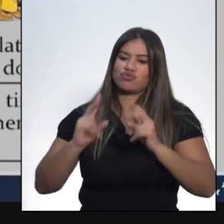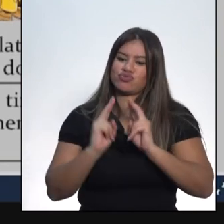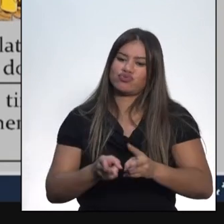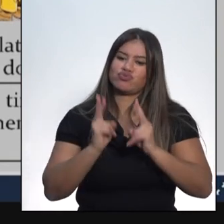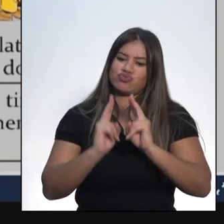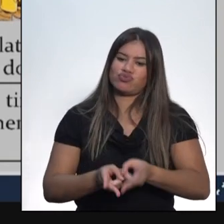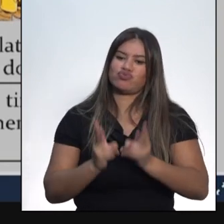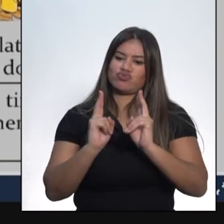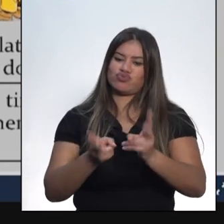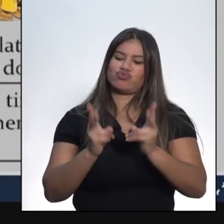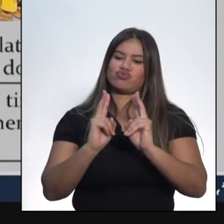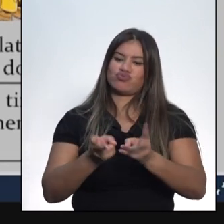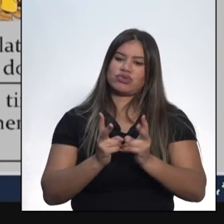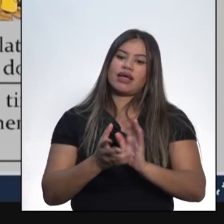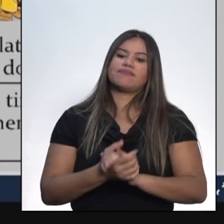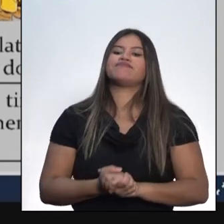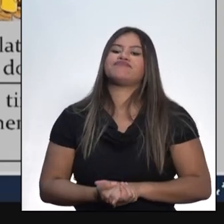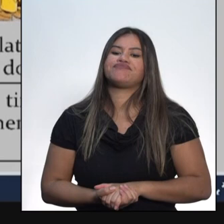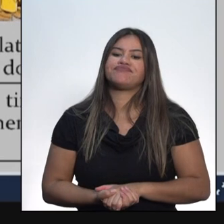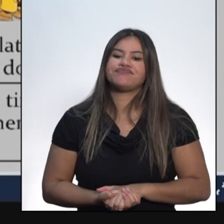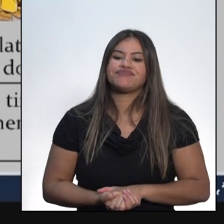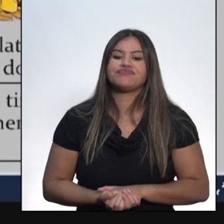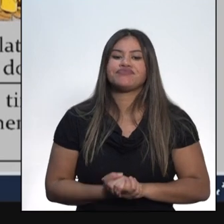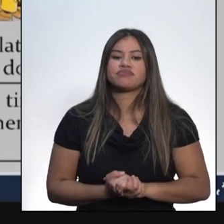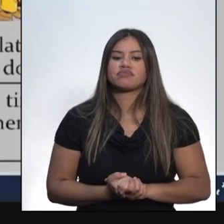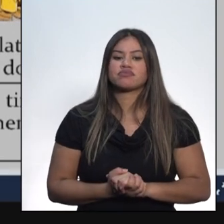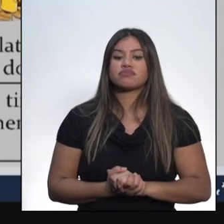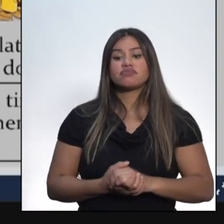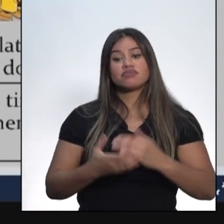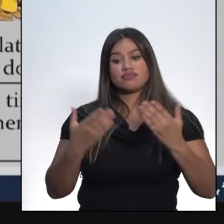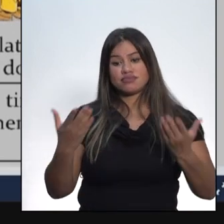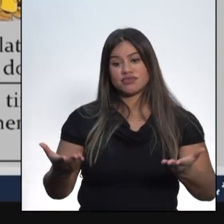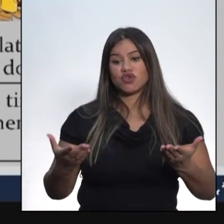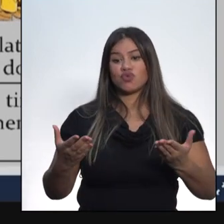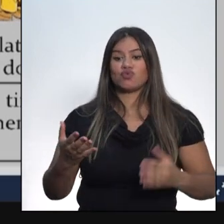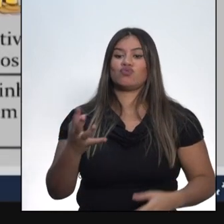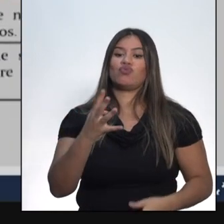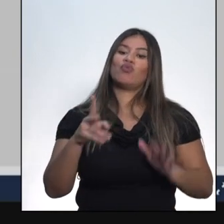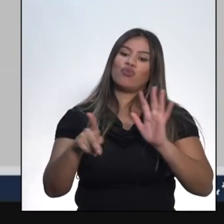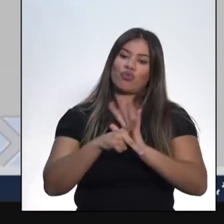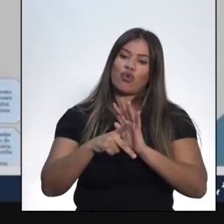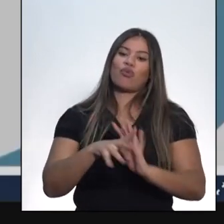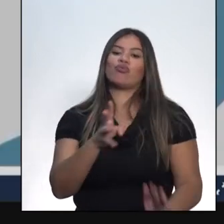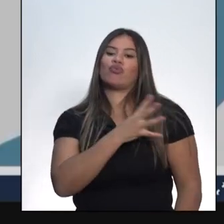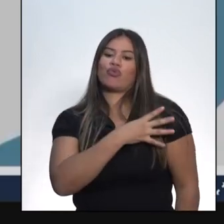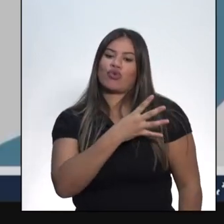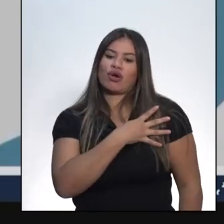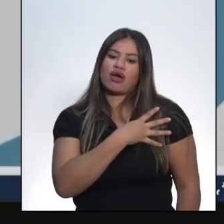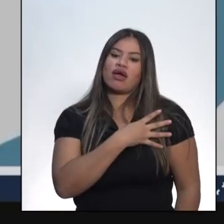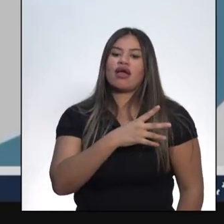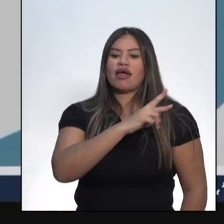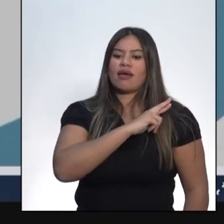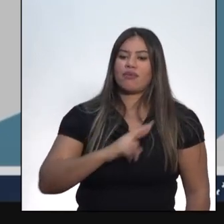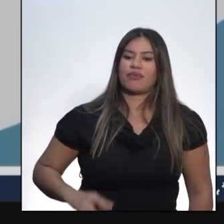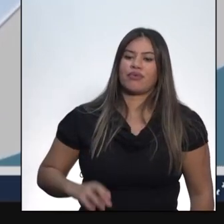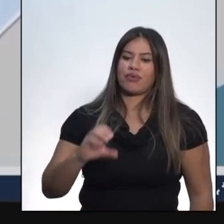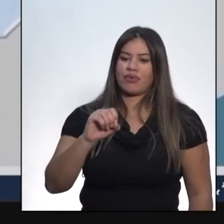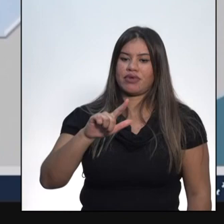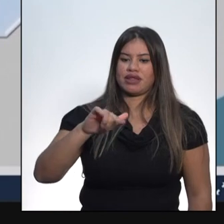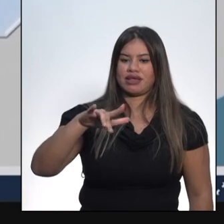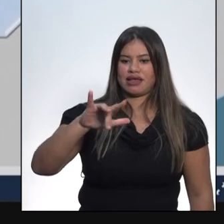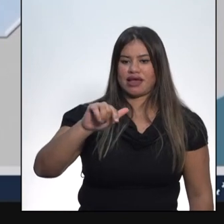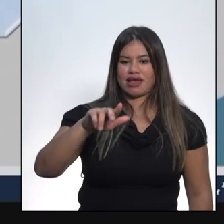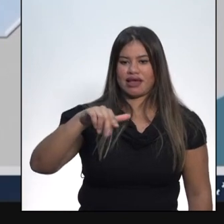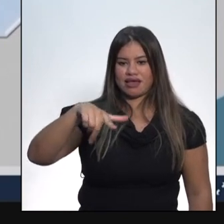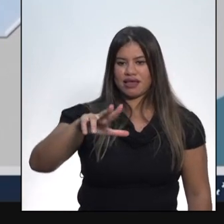décadas no poder. Então, estão aqui os efeitos do coronelismo da República Oligárquica e da política do café com